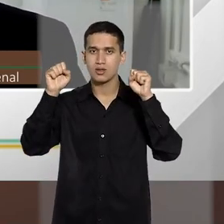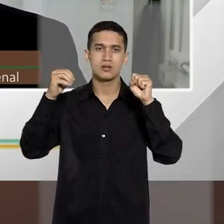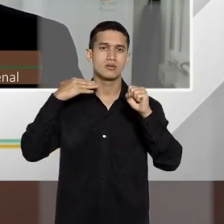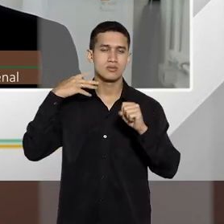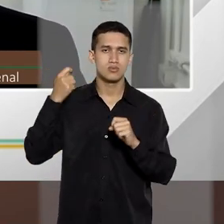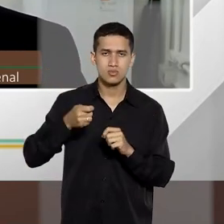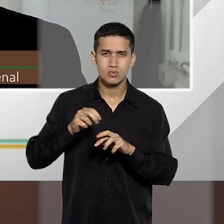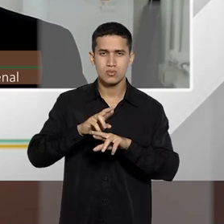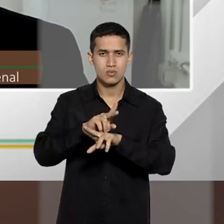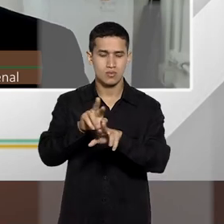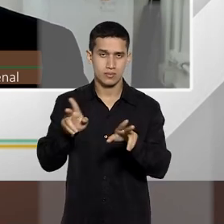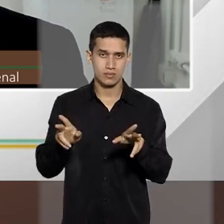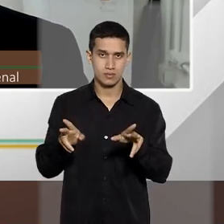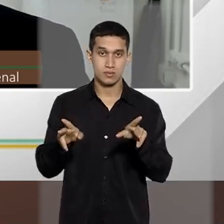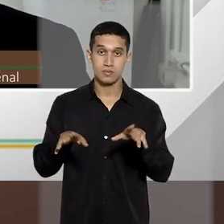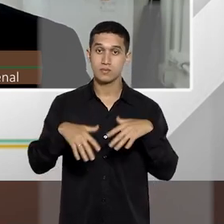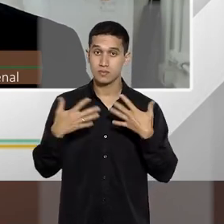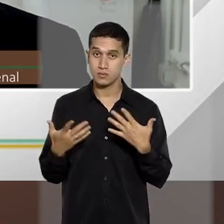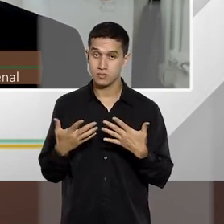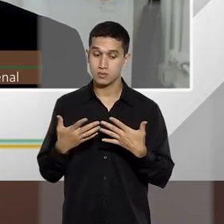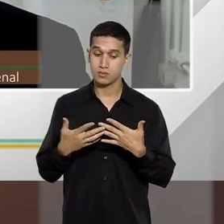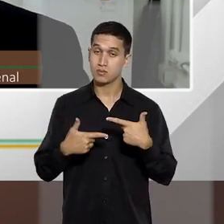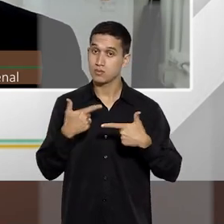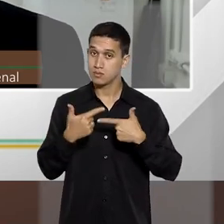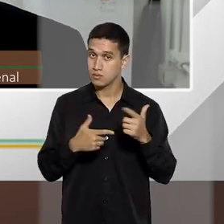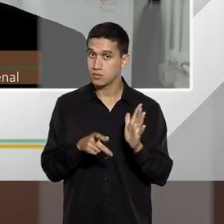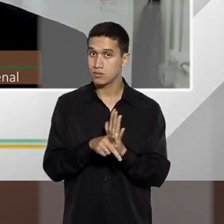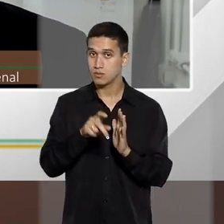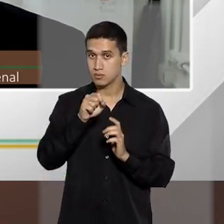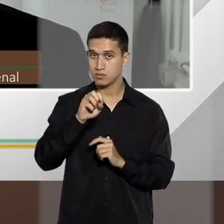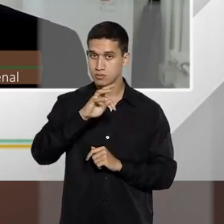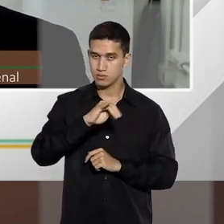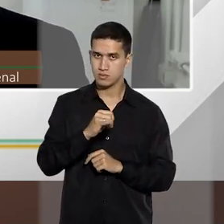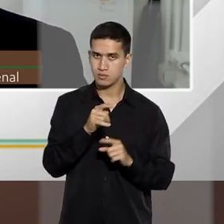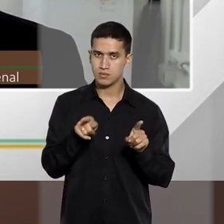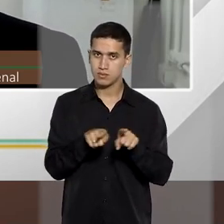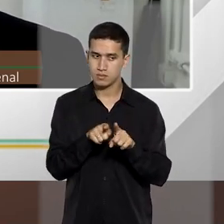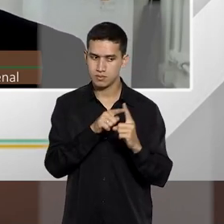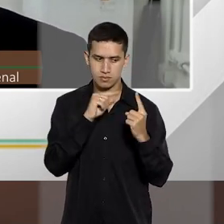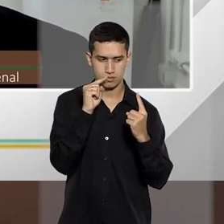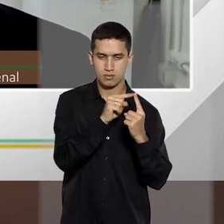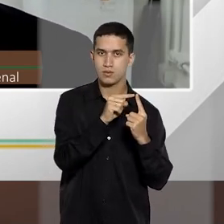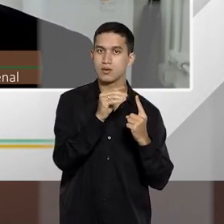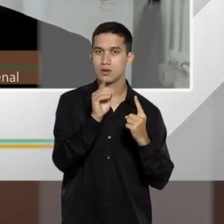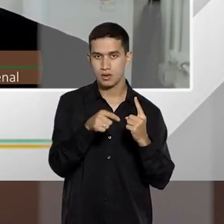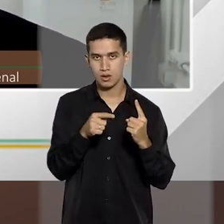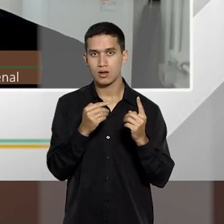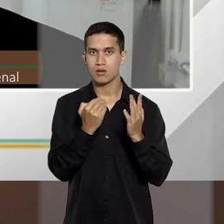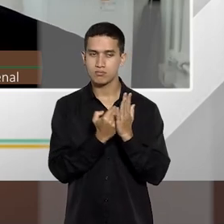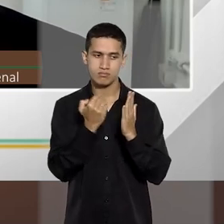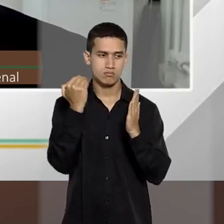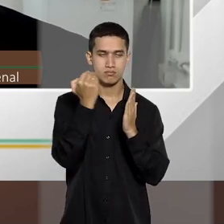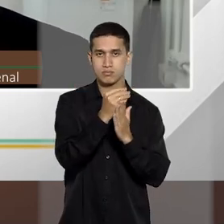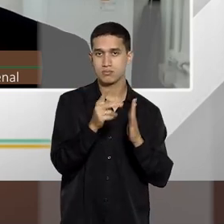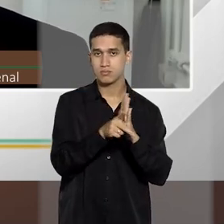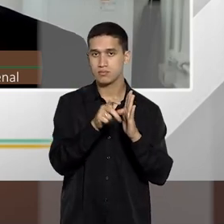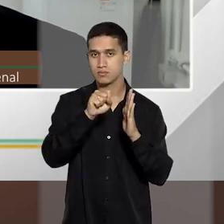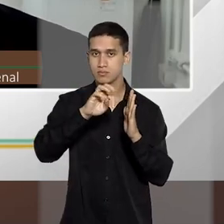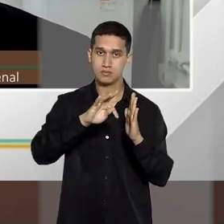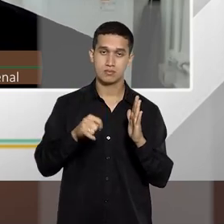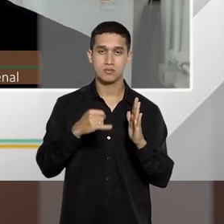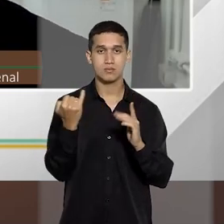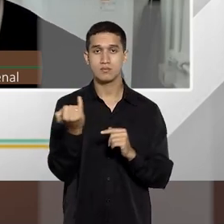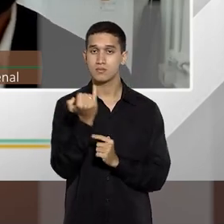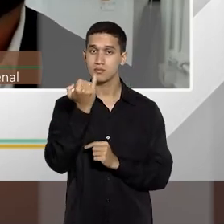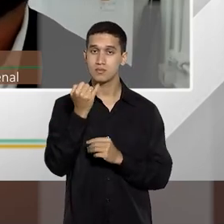Então, o trabalho do STJ e essa missão, é mais que um trabalho, essa missão constitucional do STJ, é essencial para dar